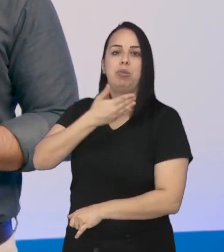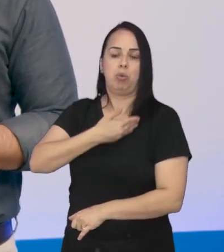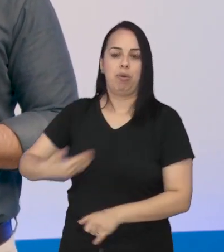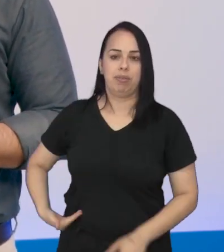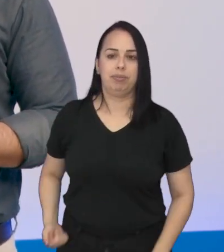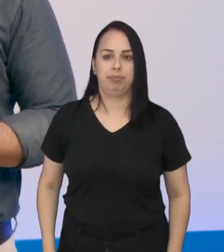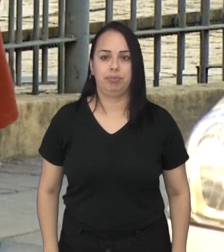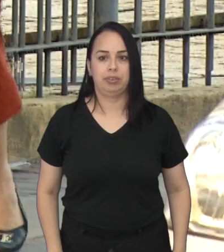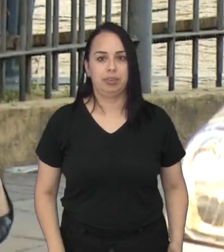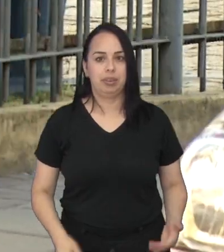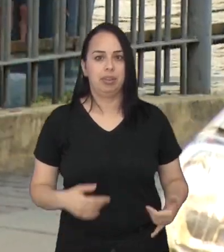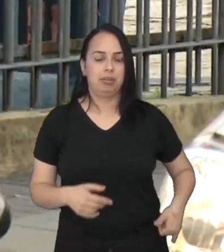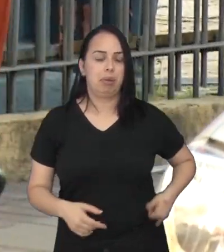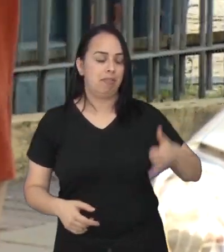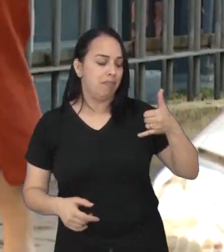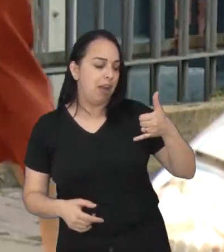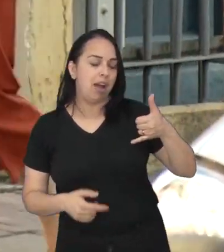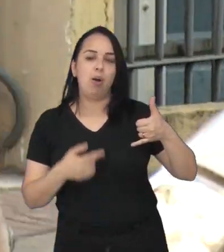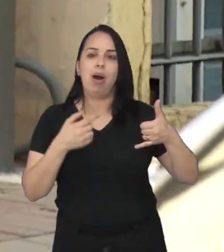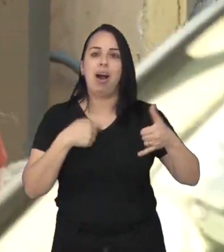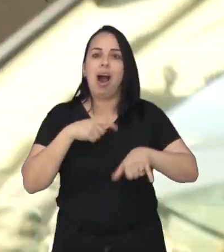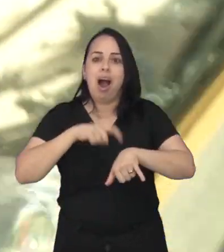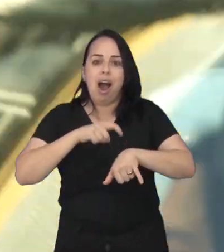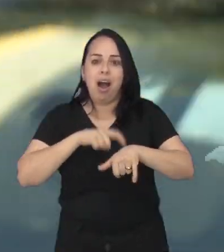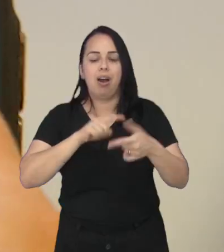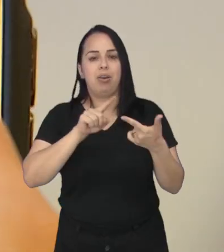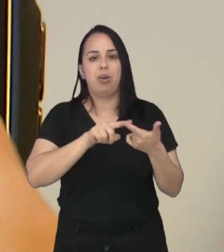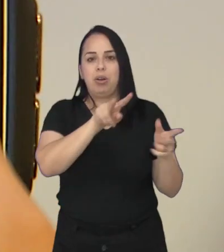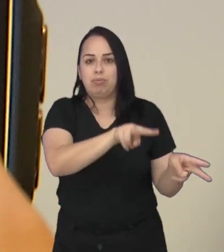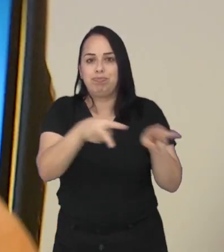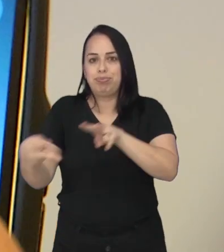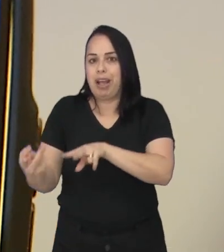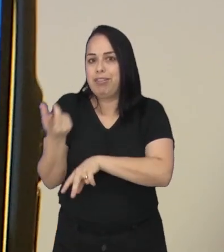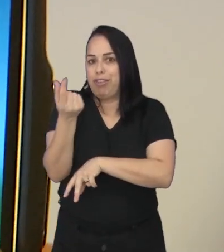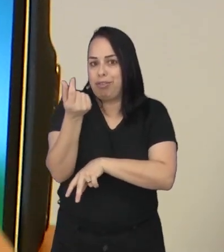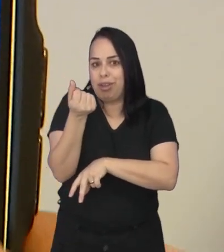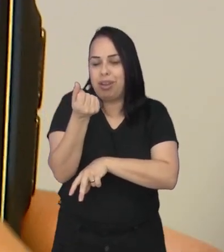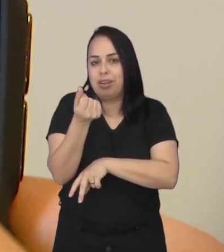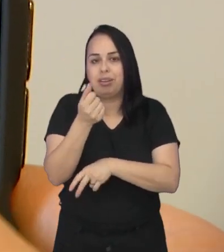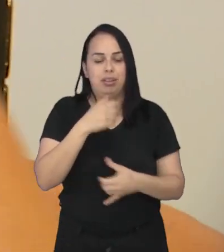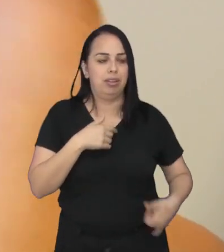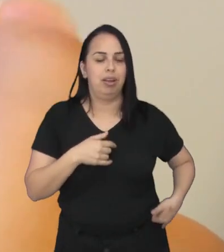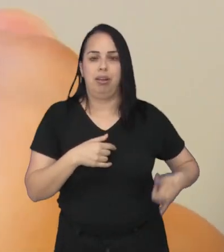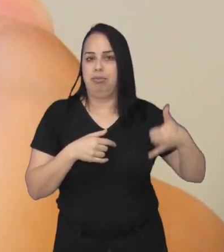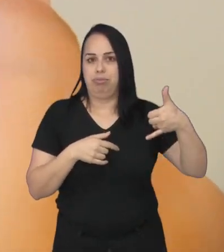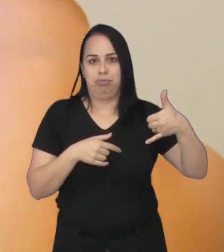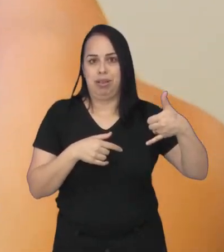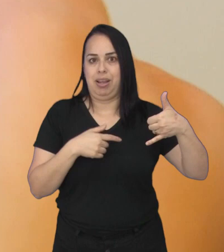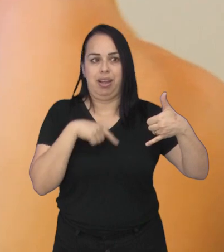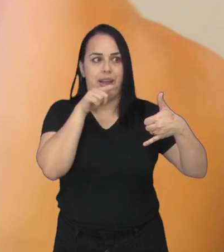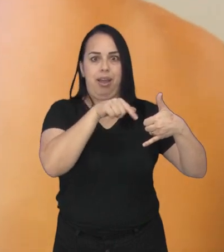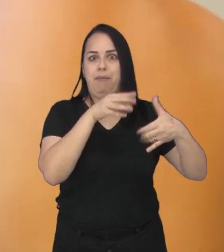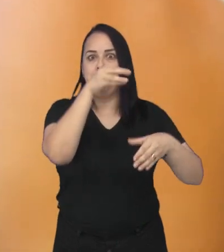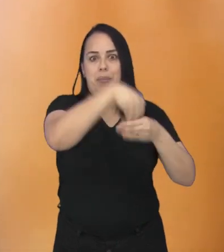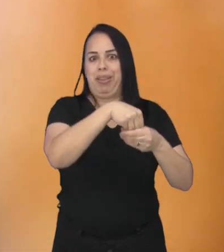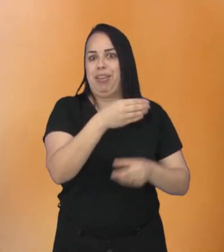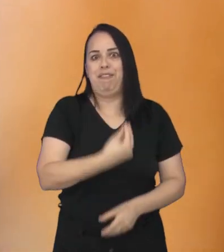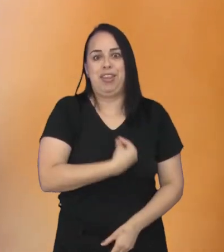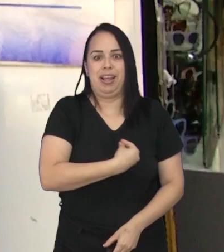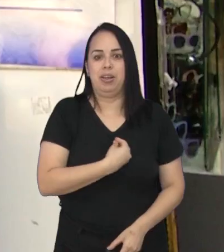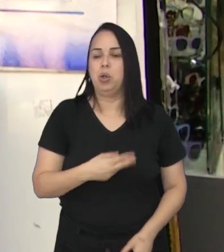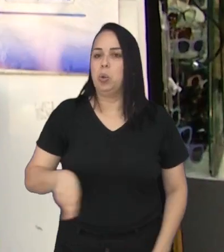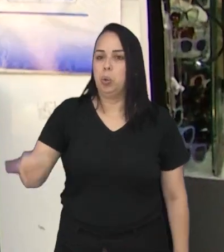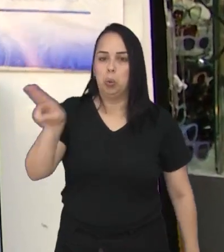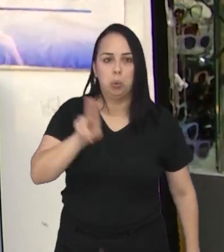autoridades. Seja para ver as horas, trocar mensagens ou fazer transações bancárias, o celular é quase uma extensão da nossa